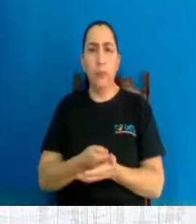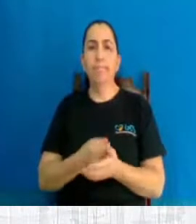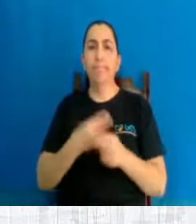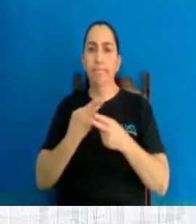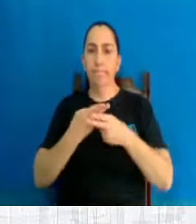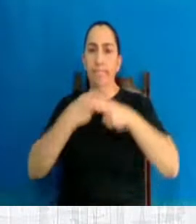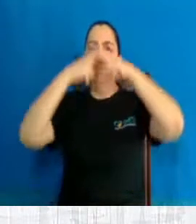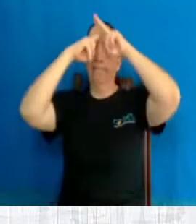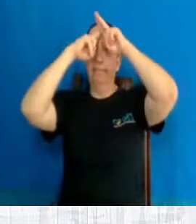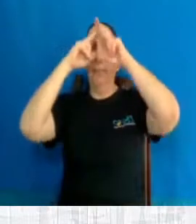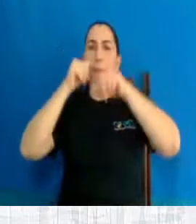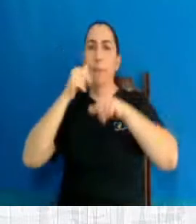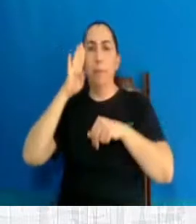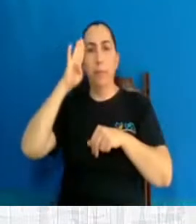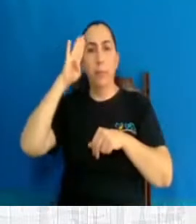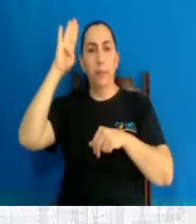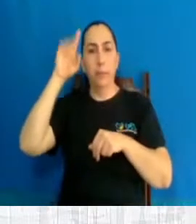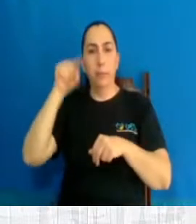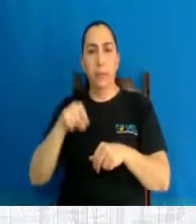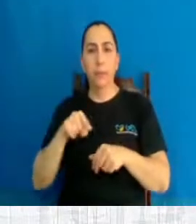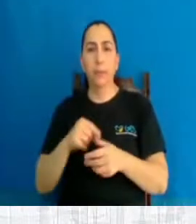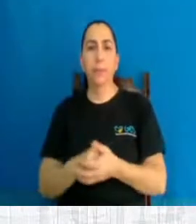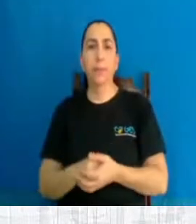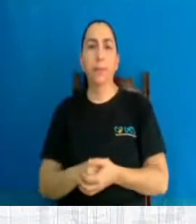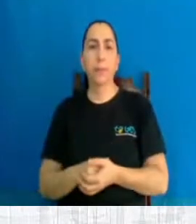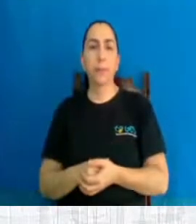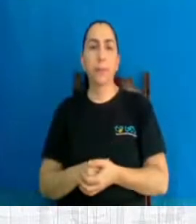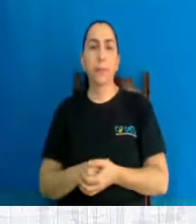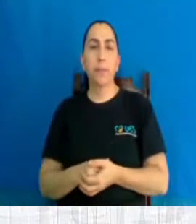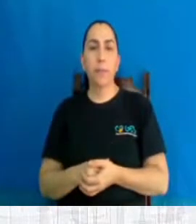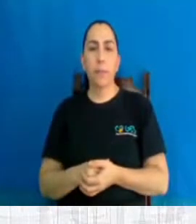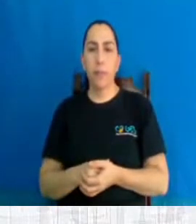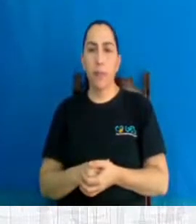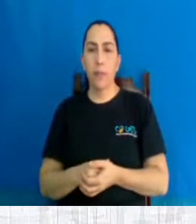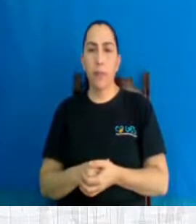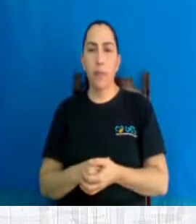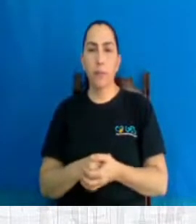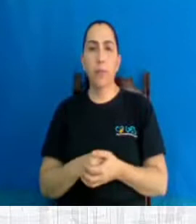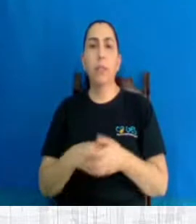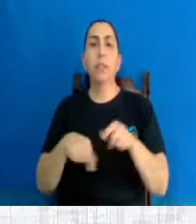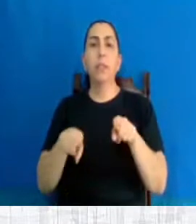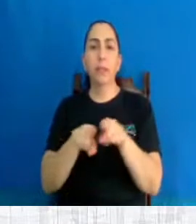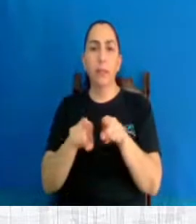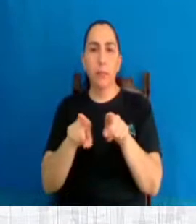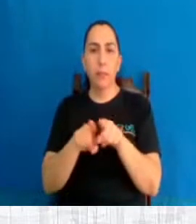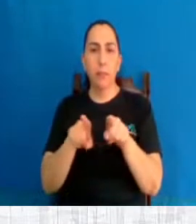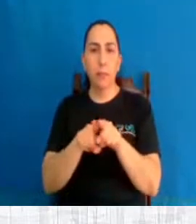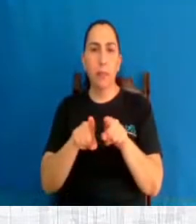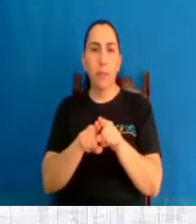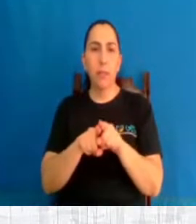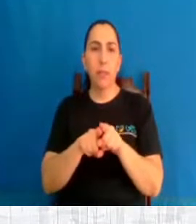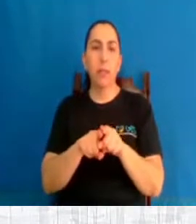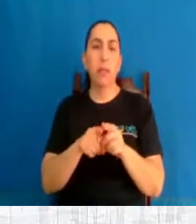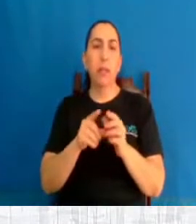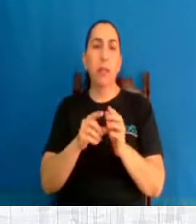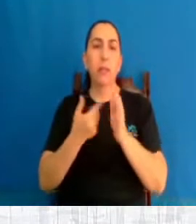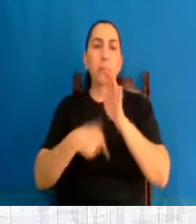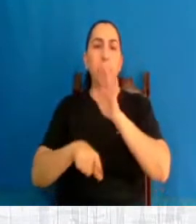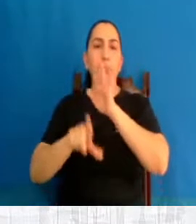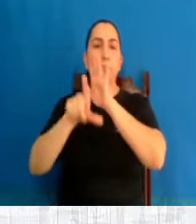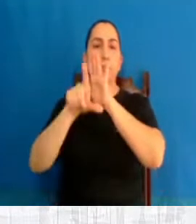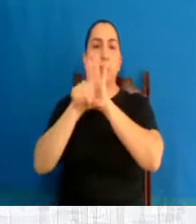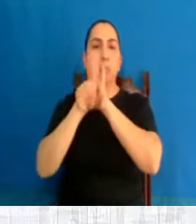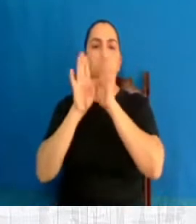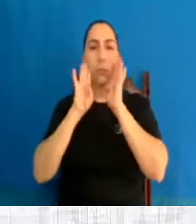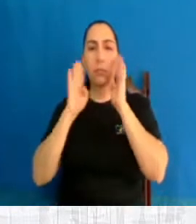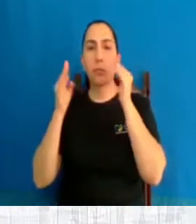Mito 17, não é possível doar o bebê. É assim, é possível doar o bebê. Está lá no Estatuto da Criança e do Adolescente, o artigo 13, para a primeira, olha lá,